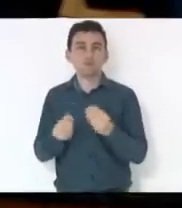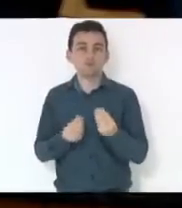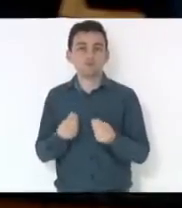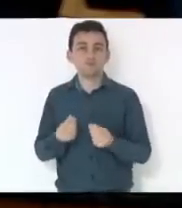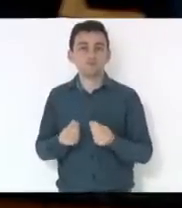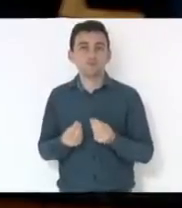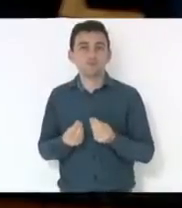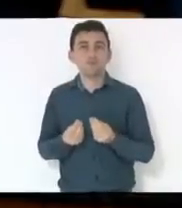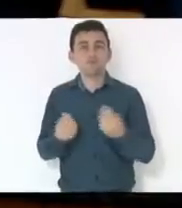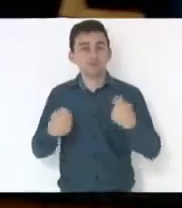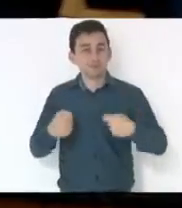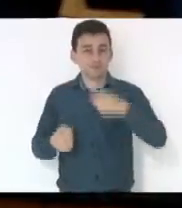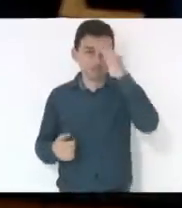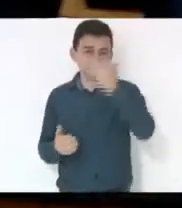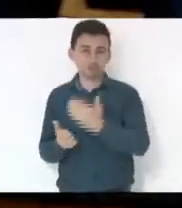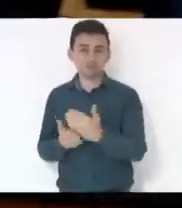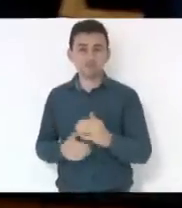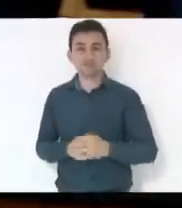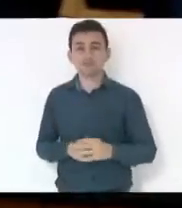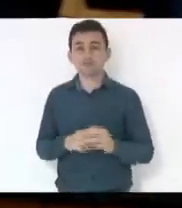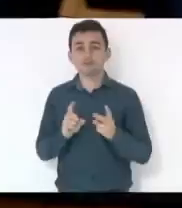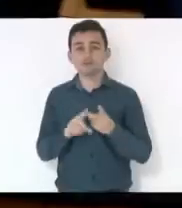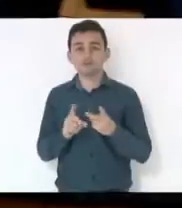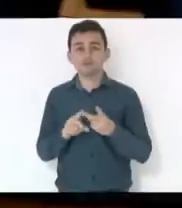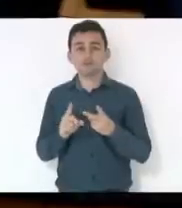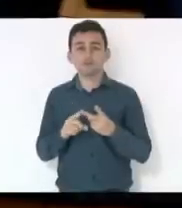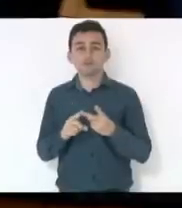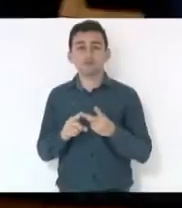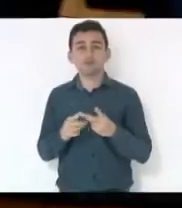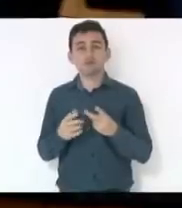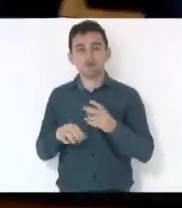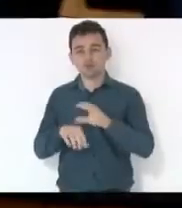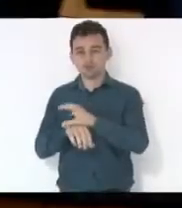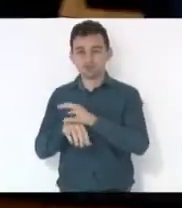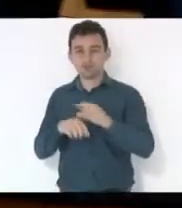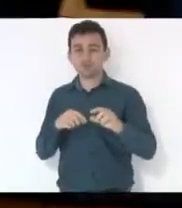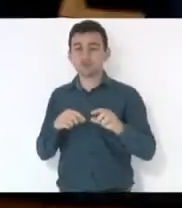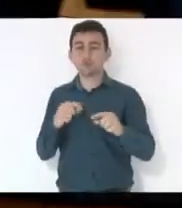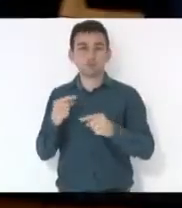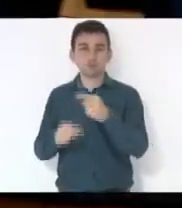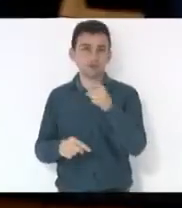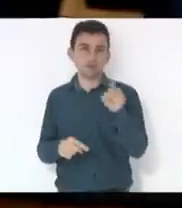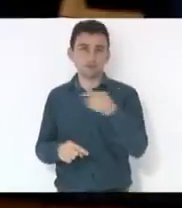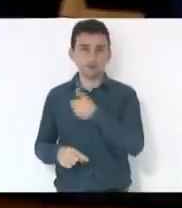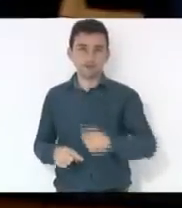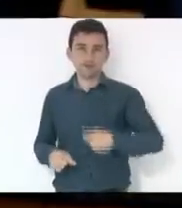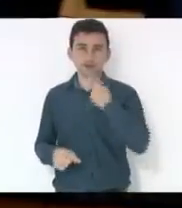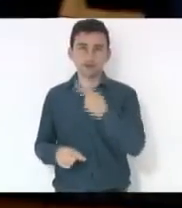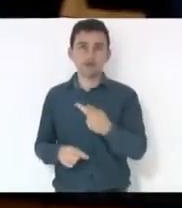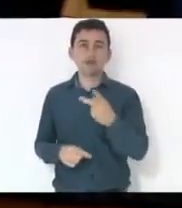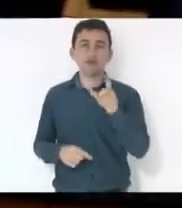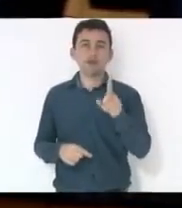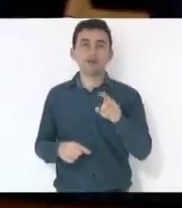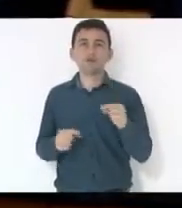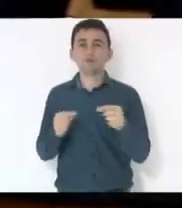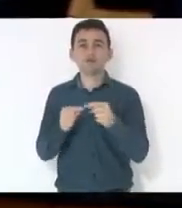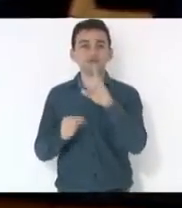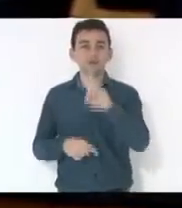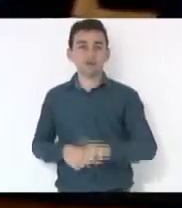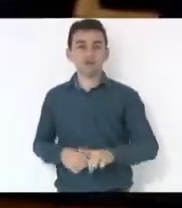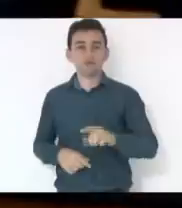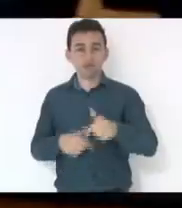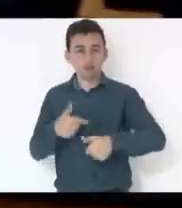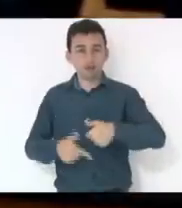tem que obedecer isso. A segunda alimentação pela inconstitucionalidade, que o governo diz, é que se trata de direito do trabalho.